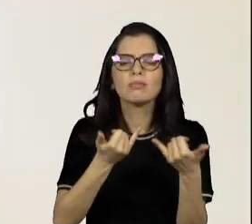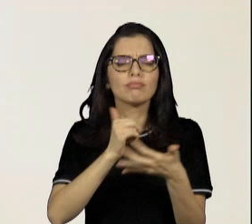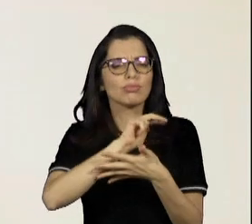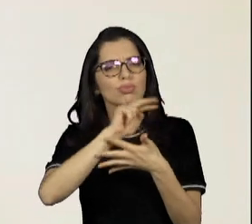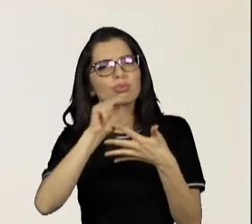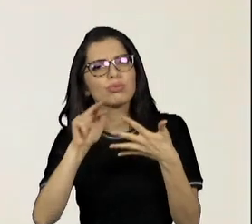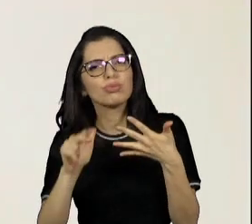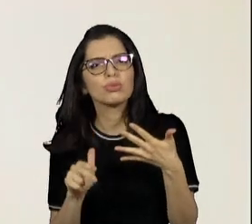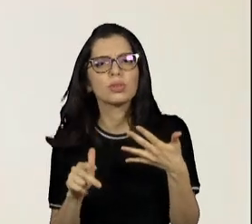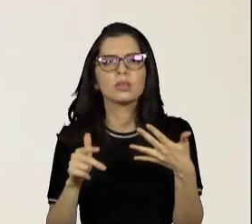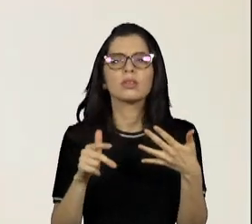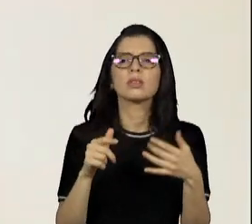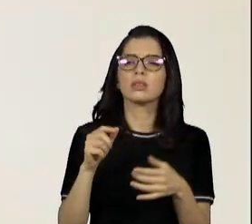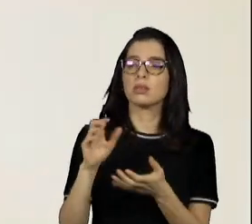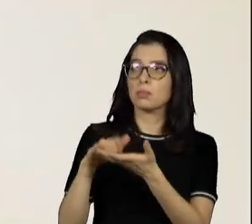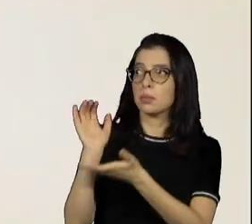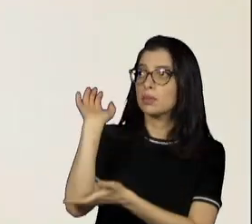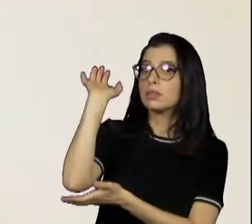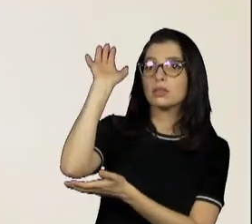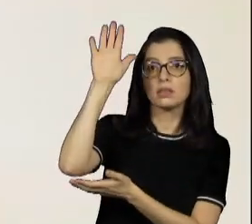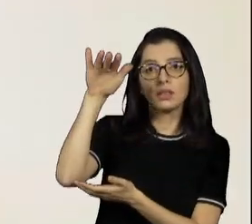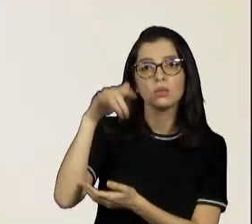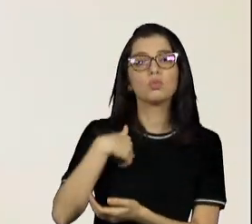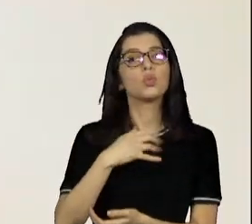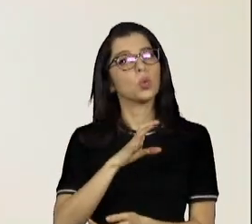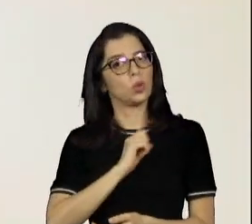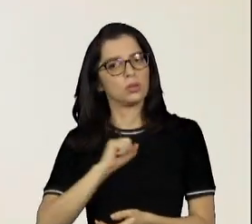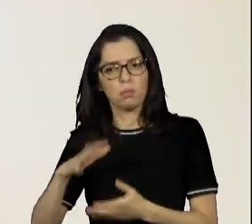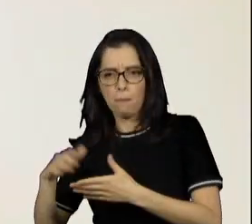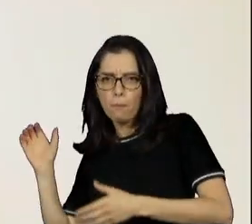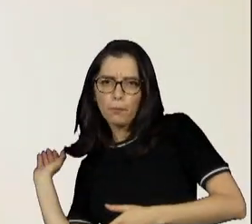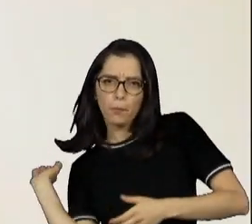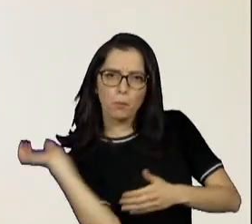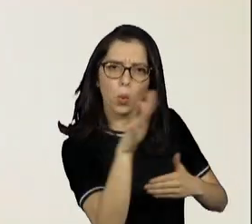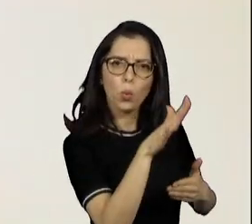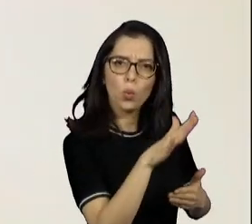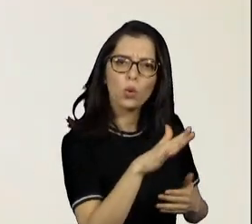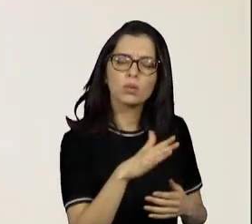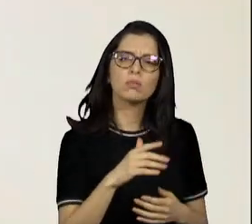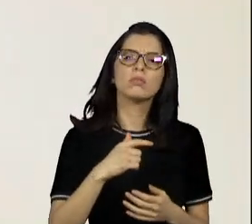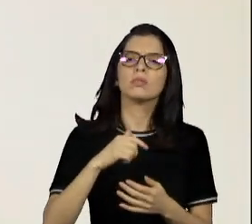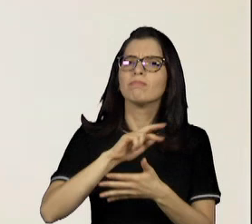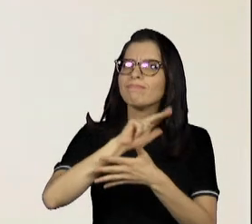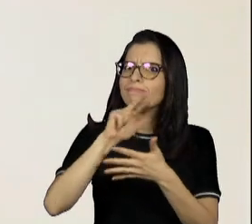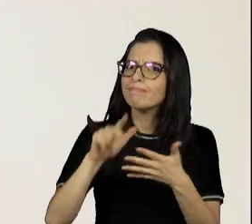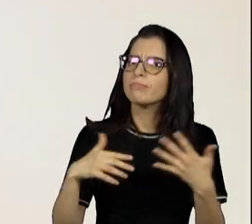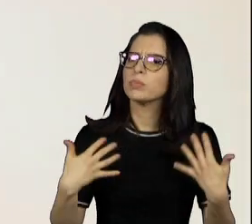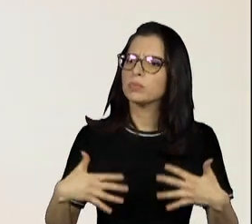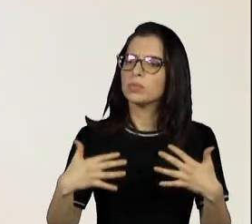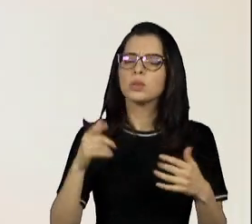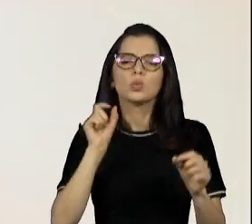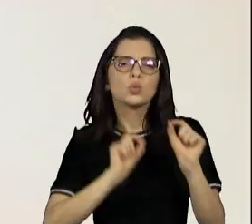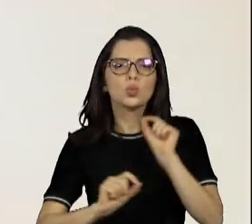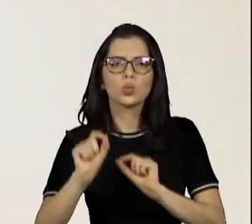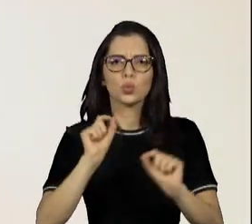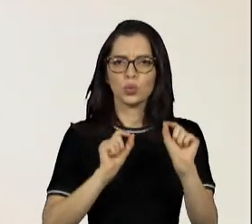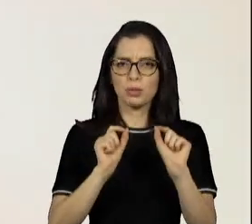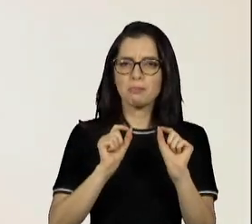jogava basquete, jogava redibol, sempre ligando muita coisa ligada à